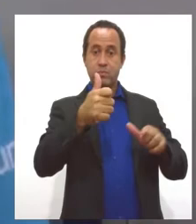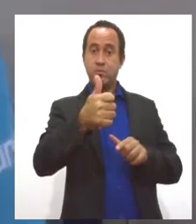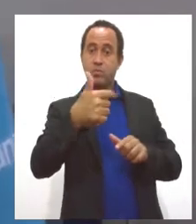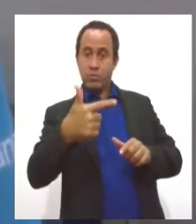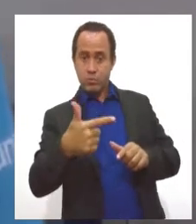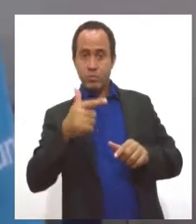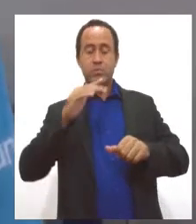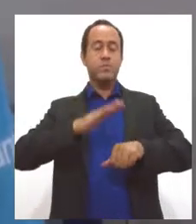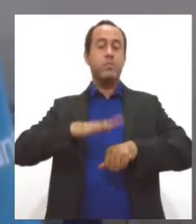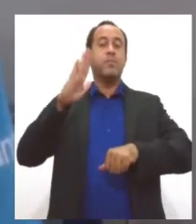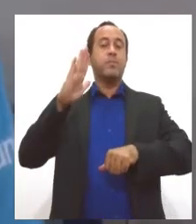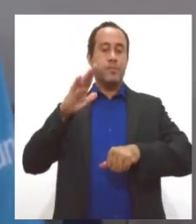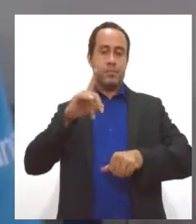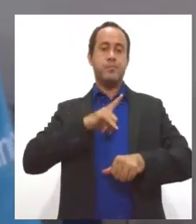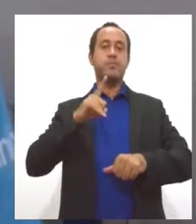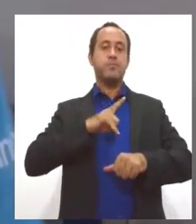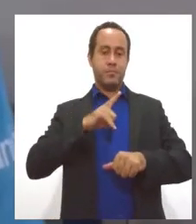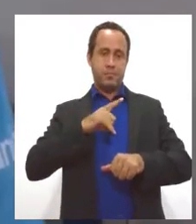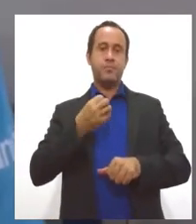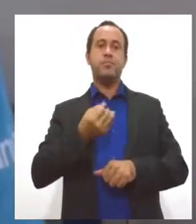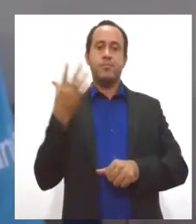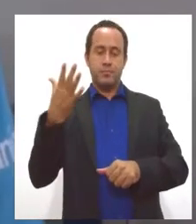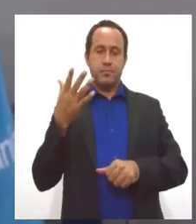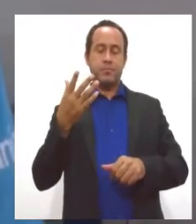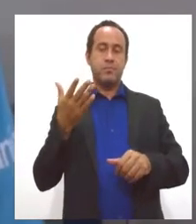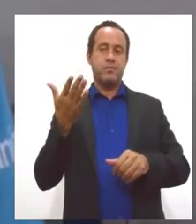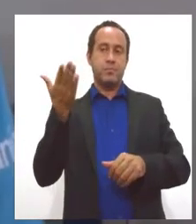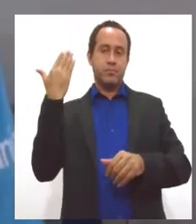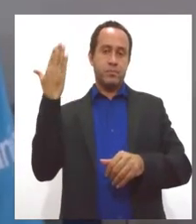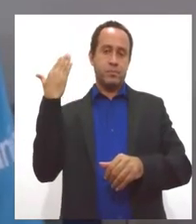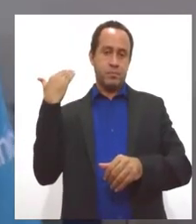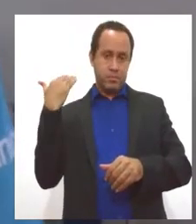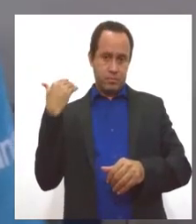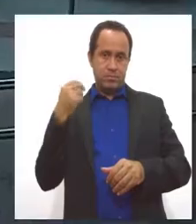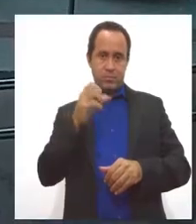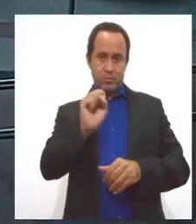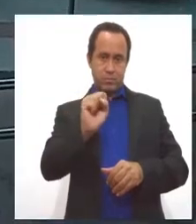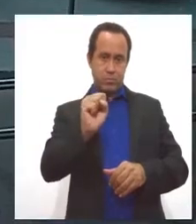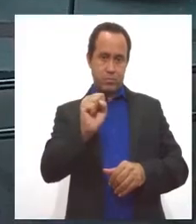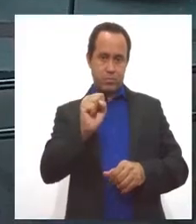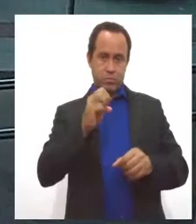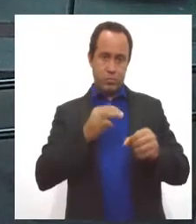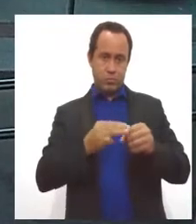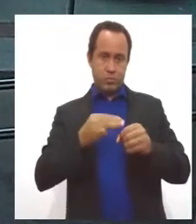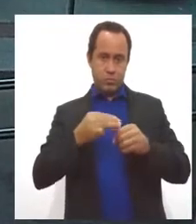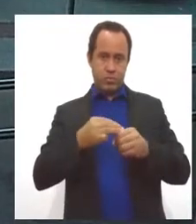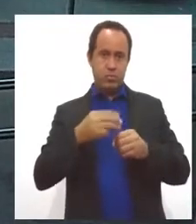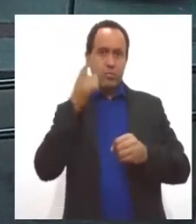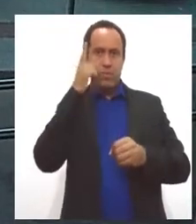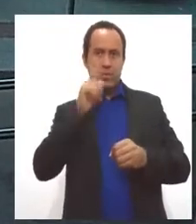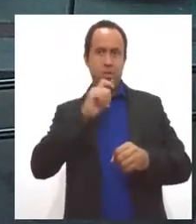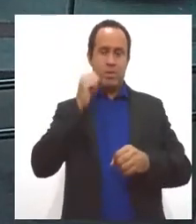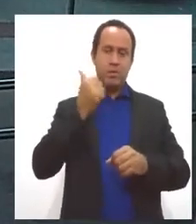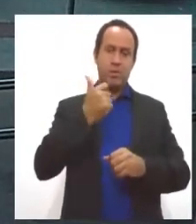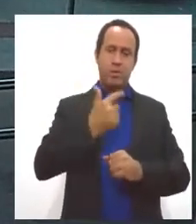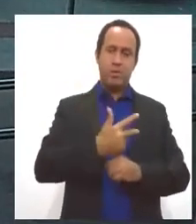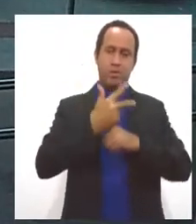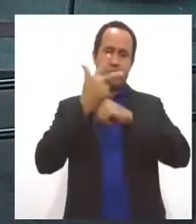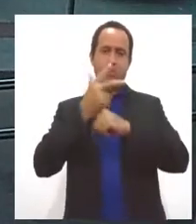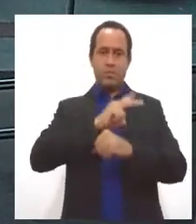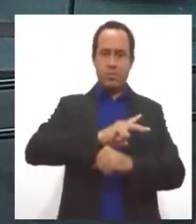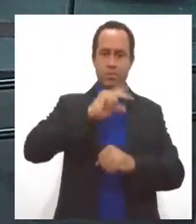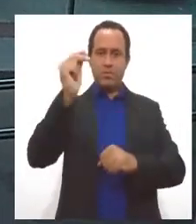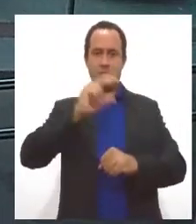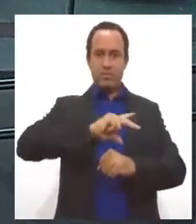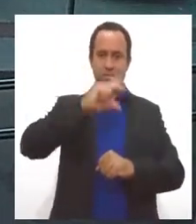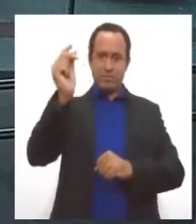maior, um número muito maior do que a da edição passada, que foram de 8 municípios. A gente tem campeão, bicampeão, tem tudo nos